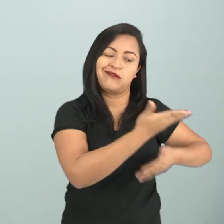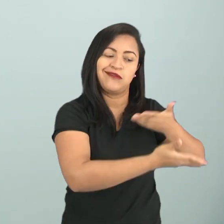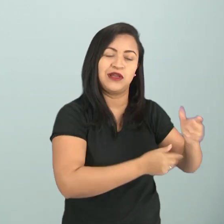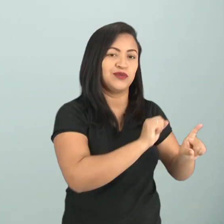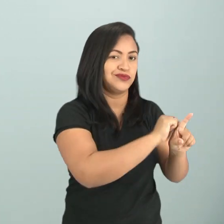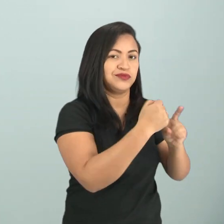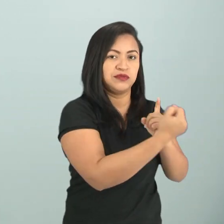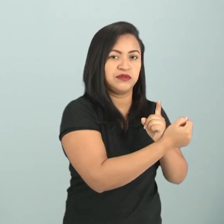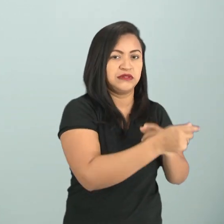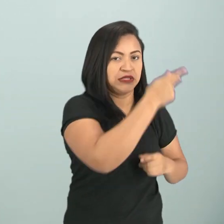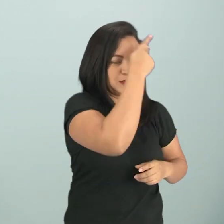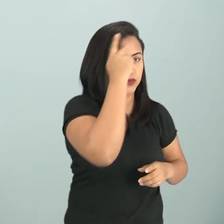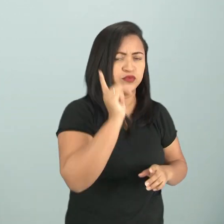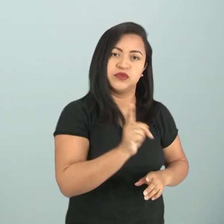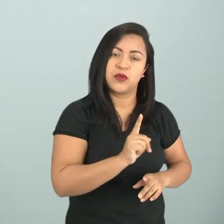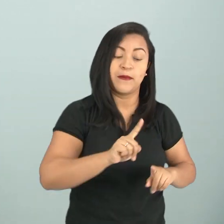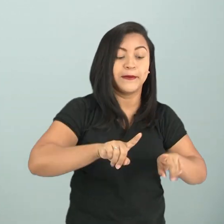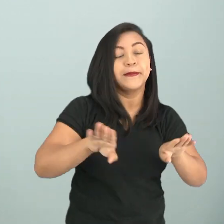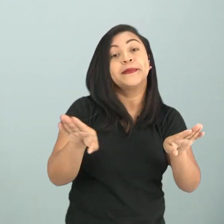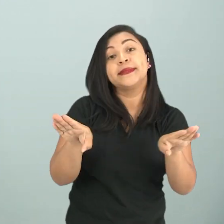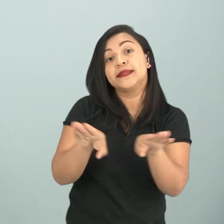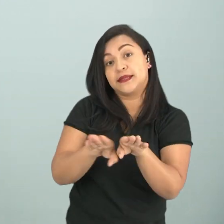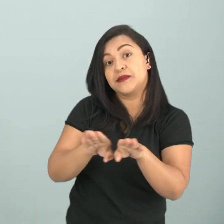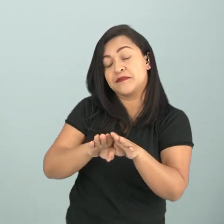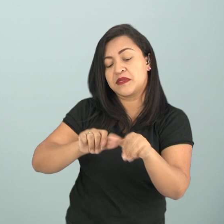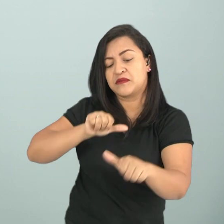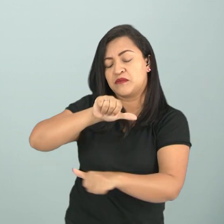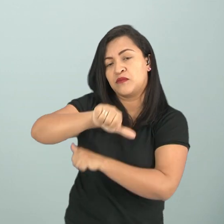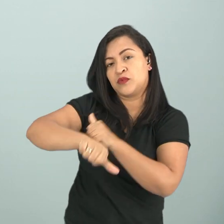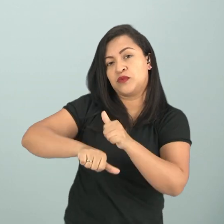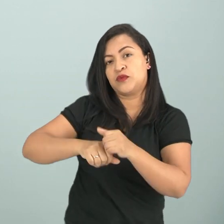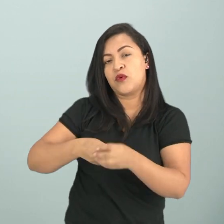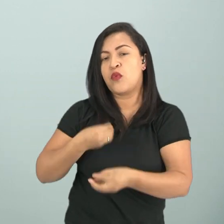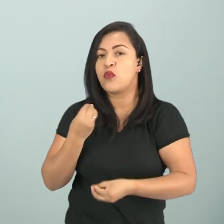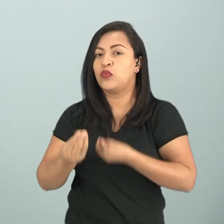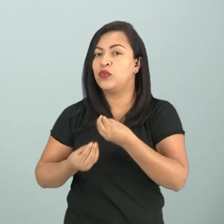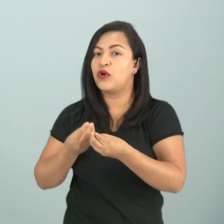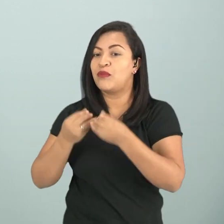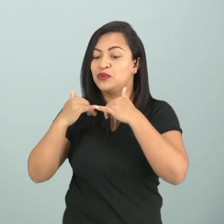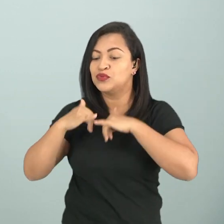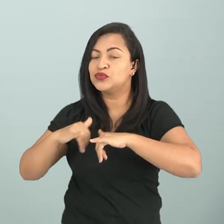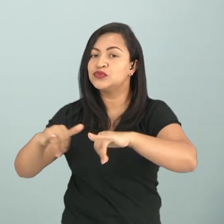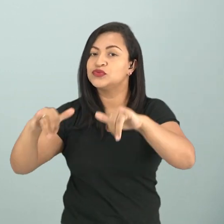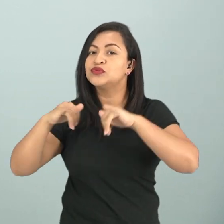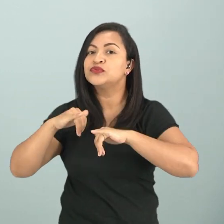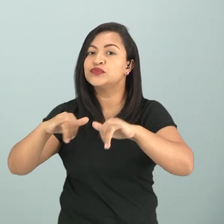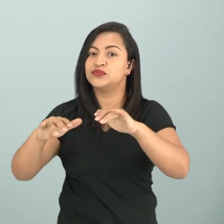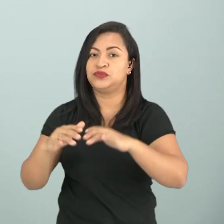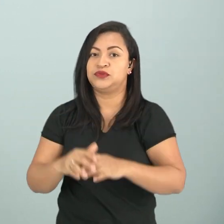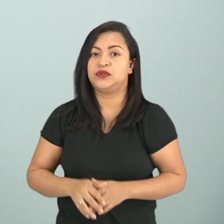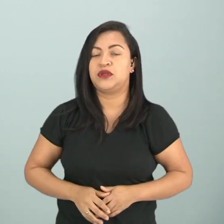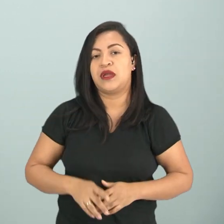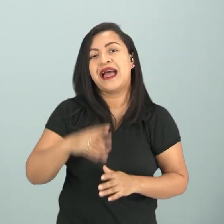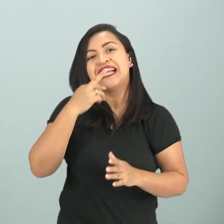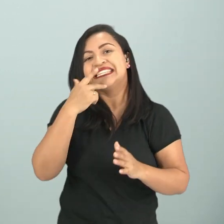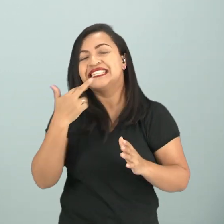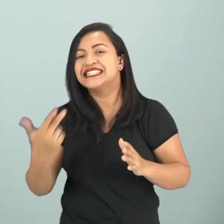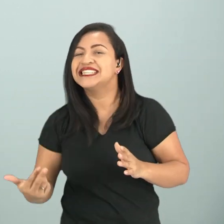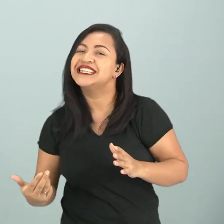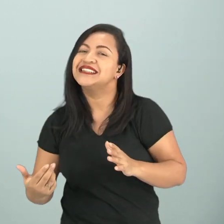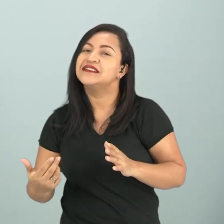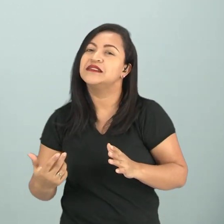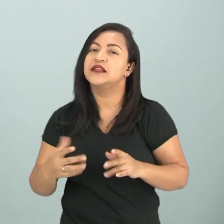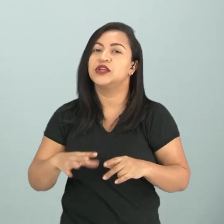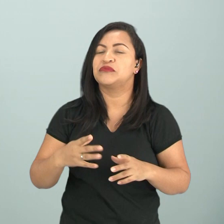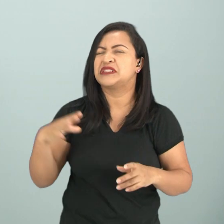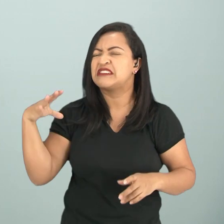sociais entre as pessoas, mas também mudou a forma de se comunicar, mudou o caráter linguístico. Temos agora uma